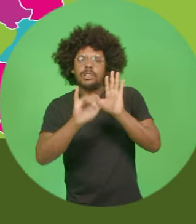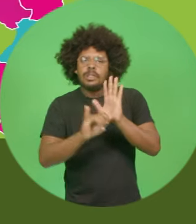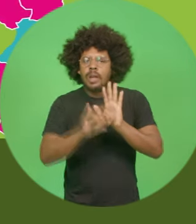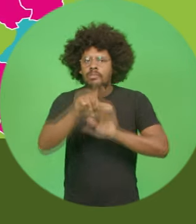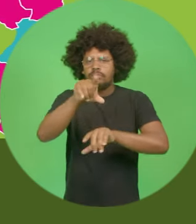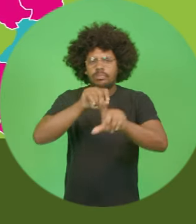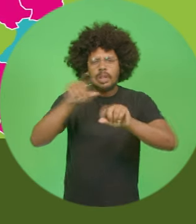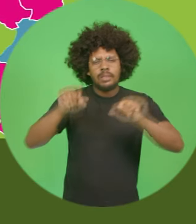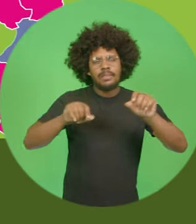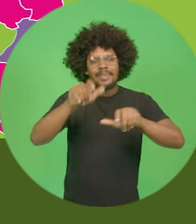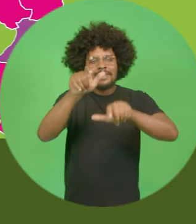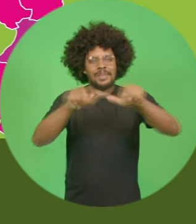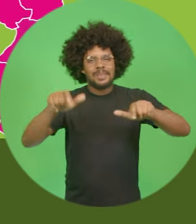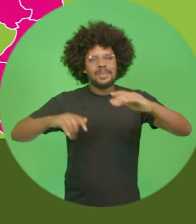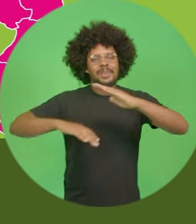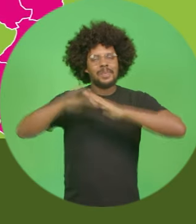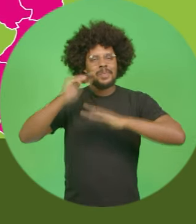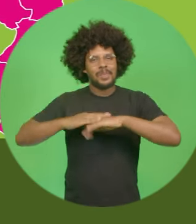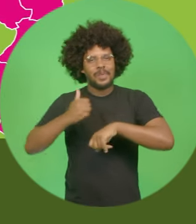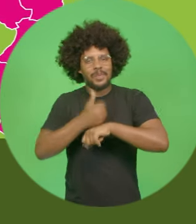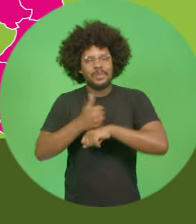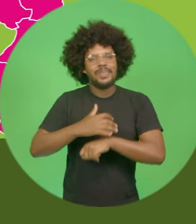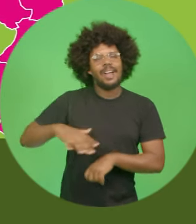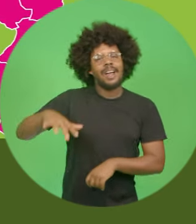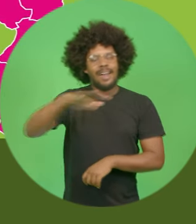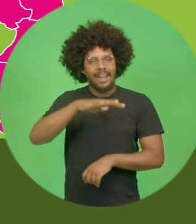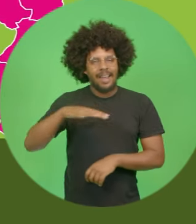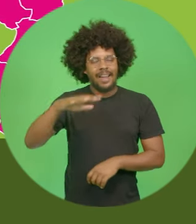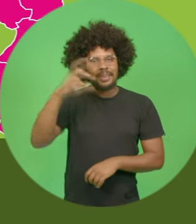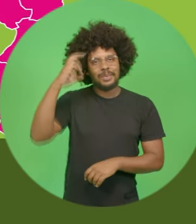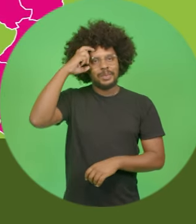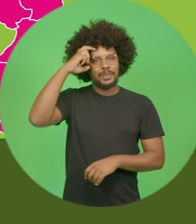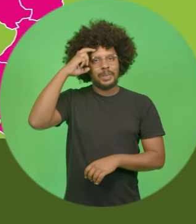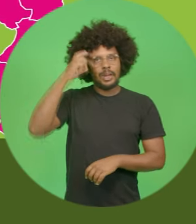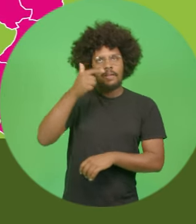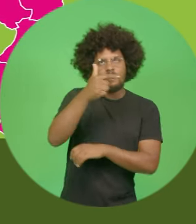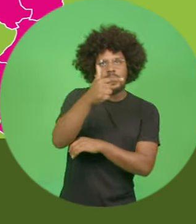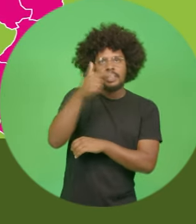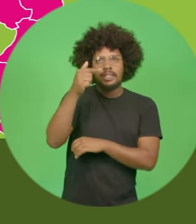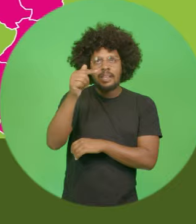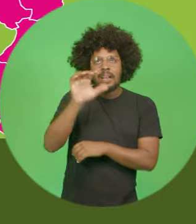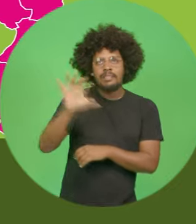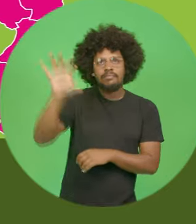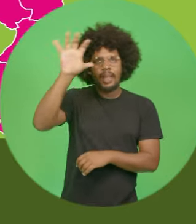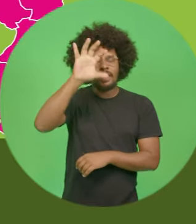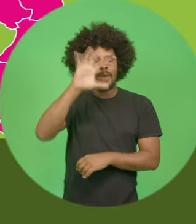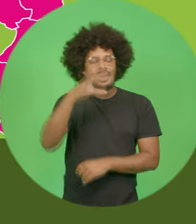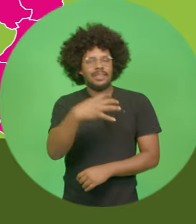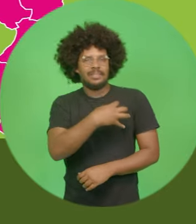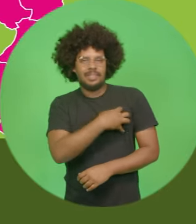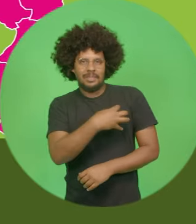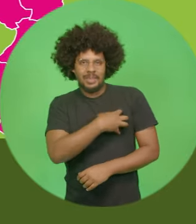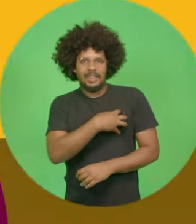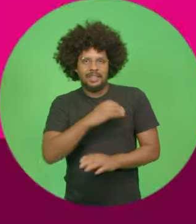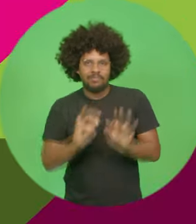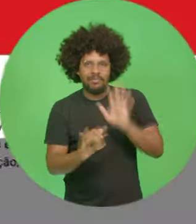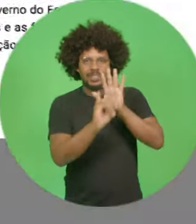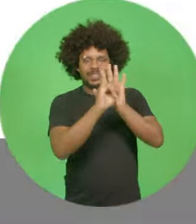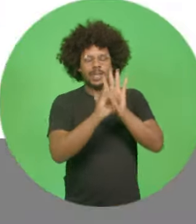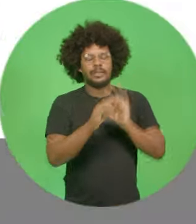seleção pública para fazedores e fazedoras de cultura dos 27 territórios de identidade do Estado.